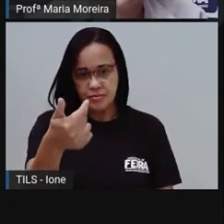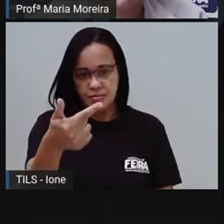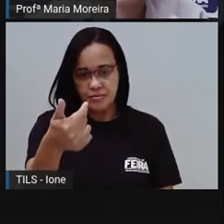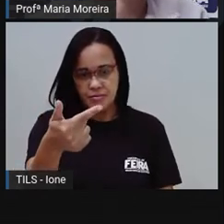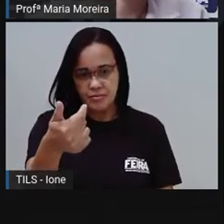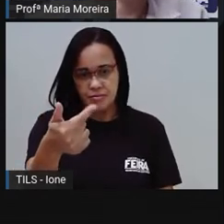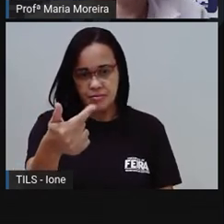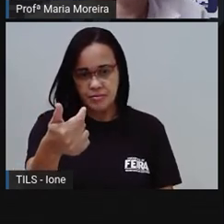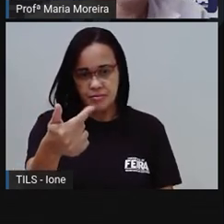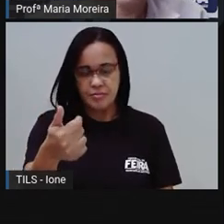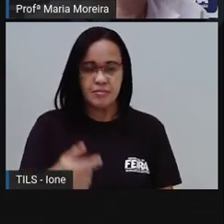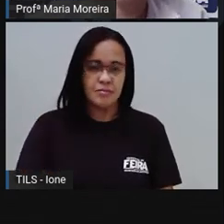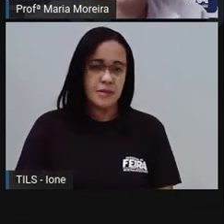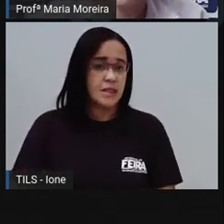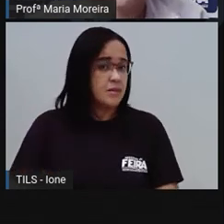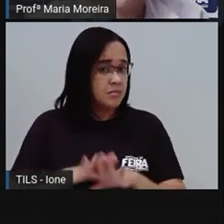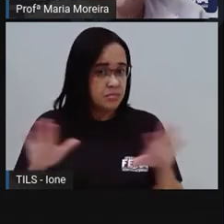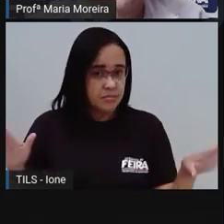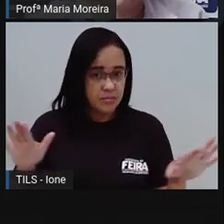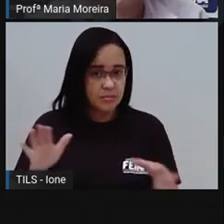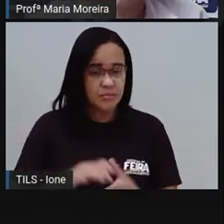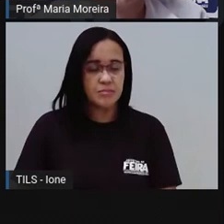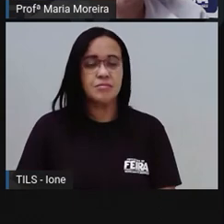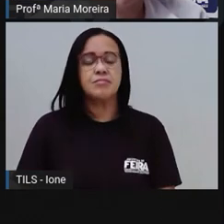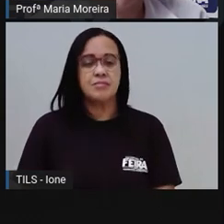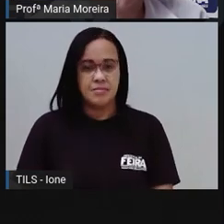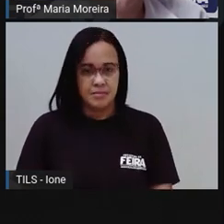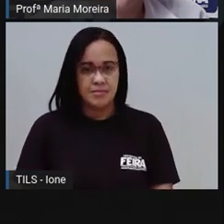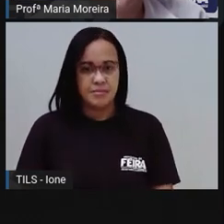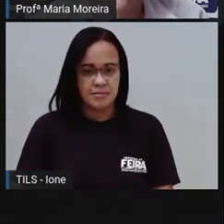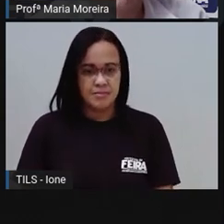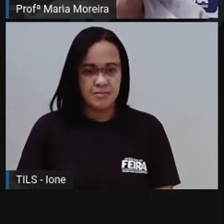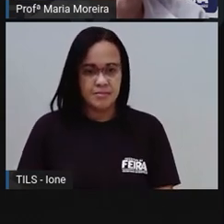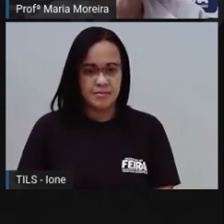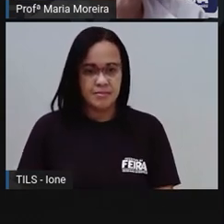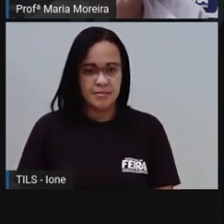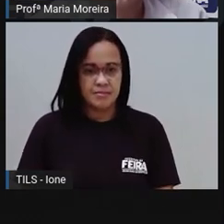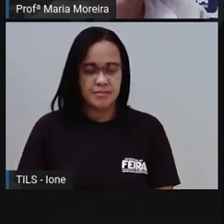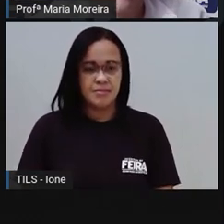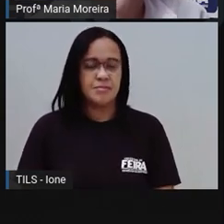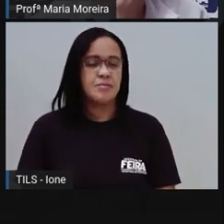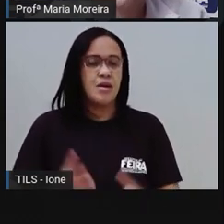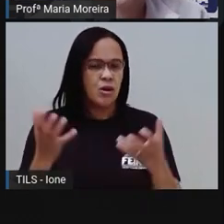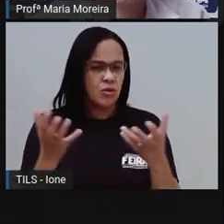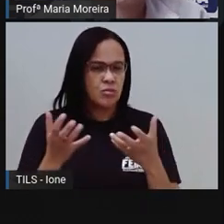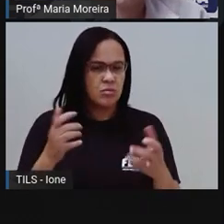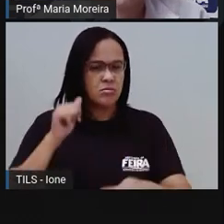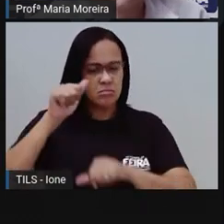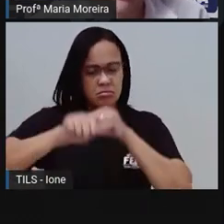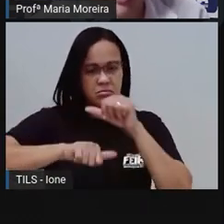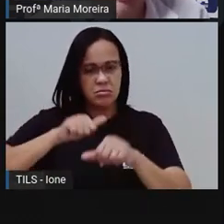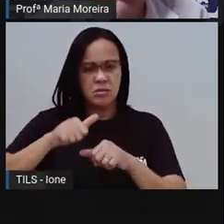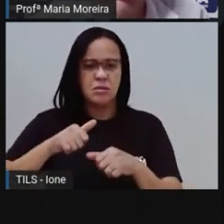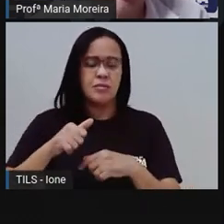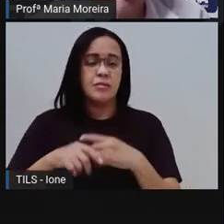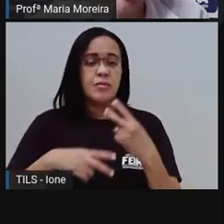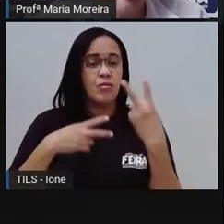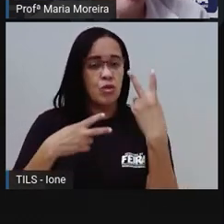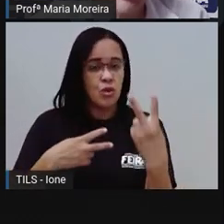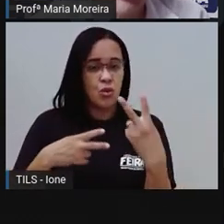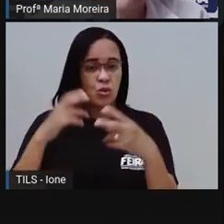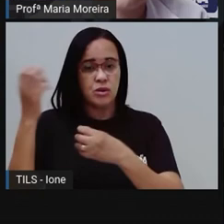Doze. Pronto. Ah, não. Pronto. Eu quero fazer agora com apenas dois carros.